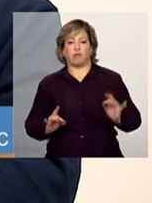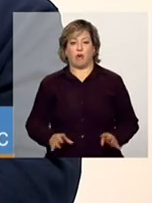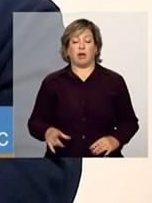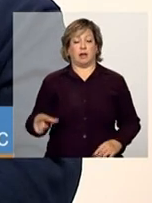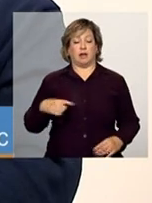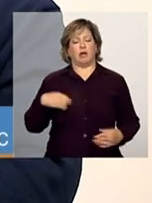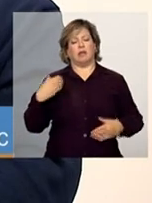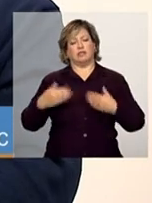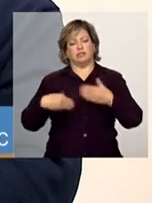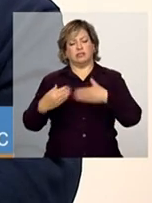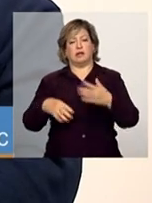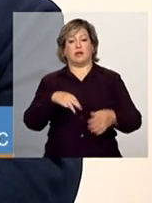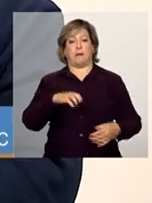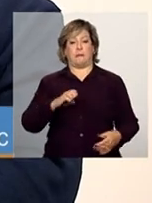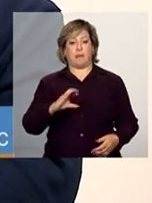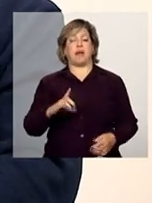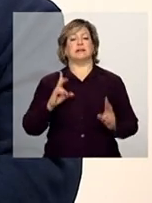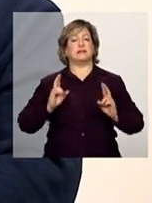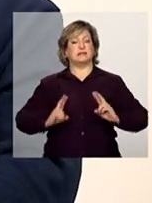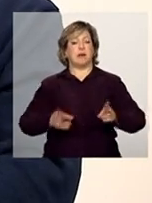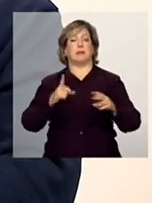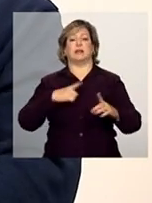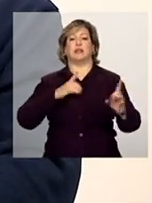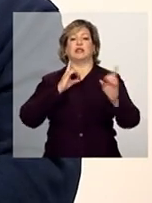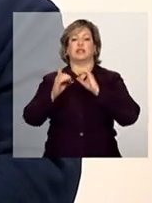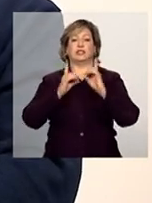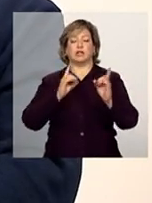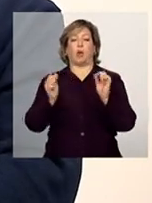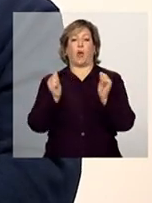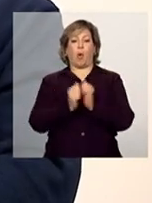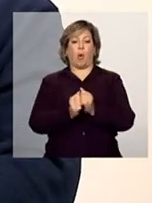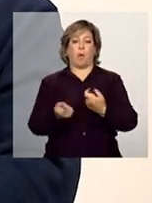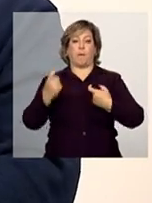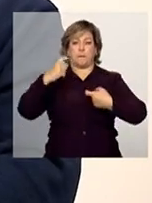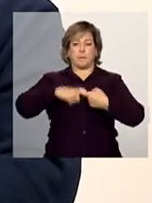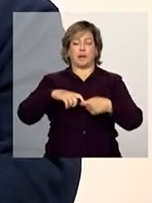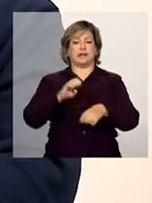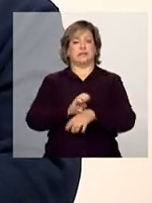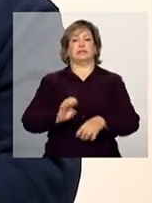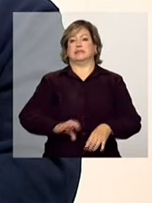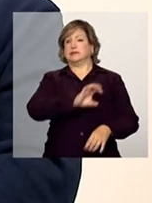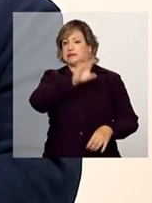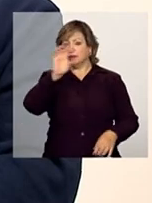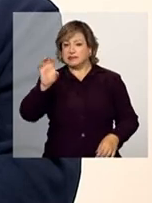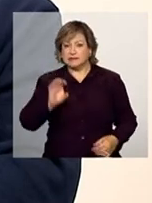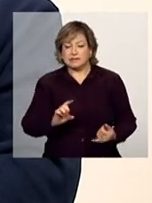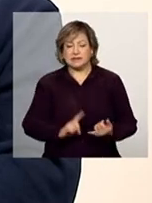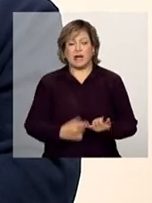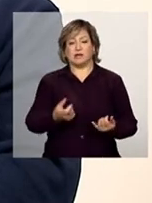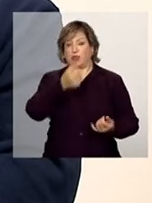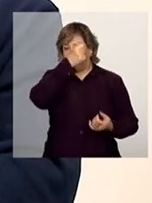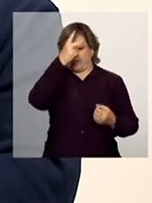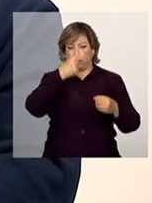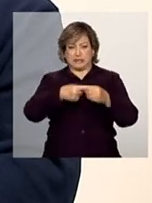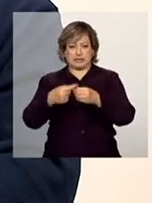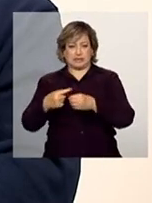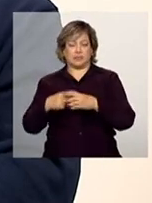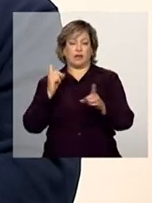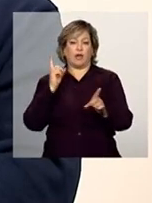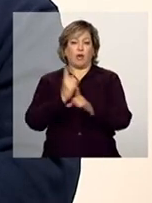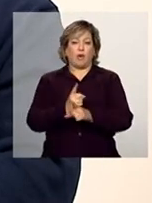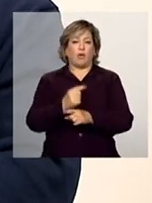Educação sempre tem dialogado com os parceiros dos estados, nos municípios, por meio de encontros presenciais, web